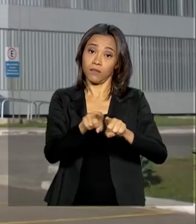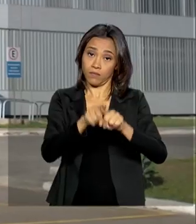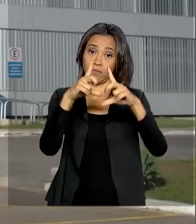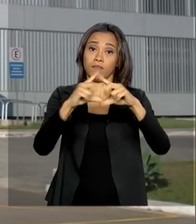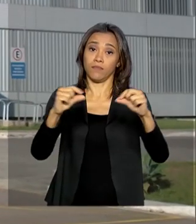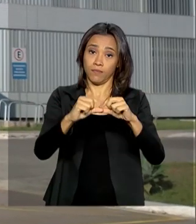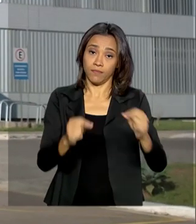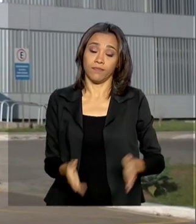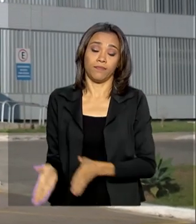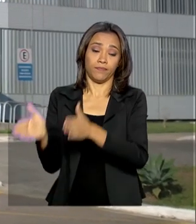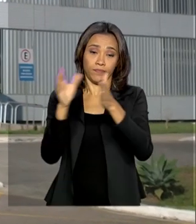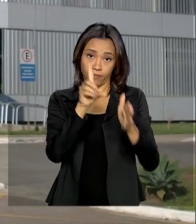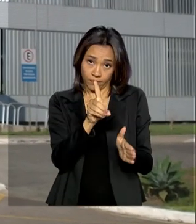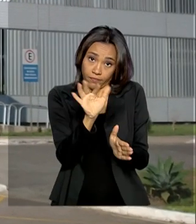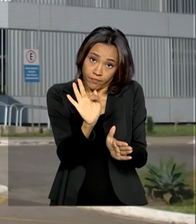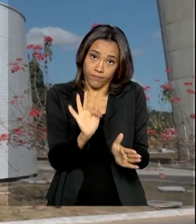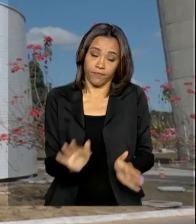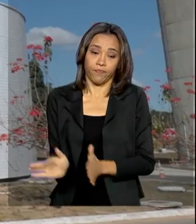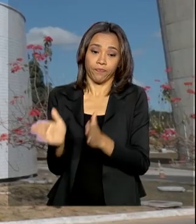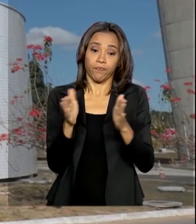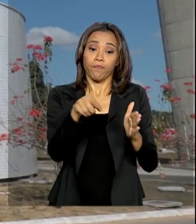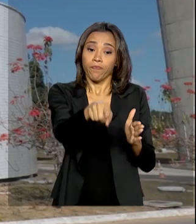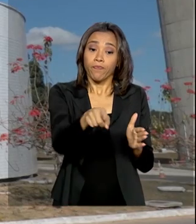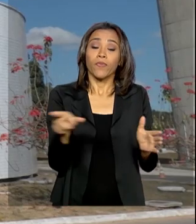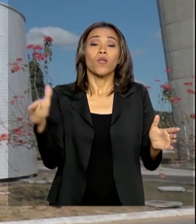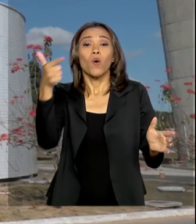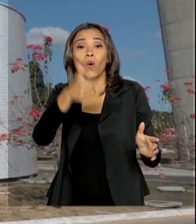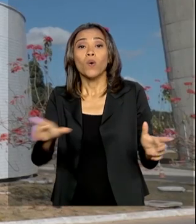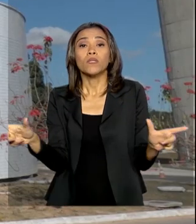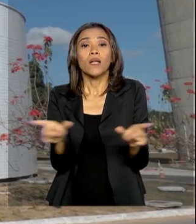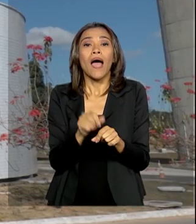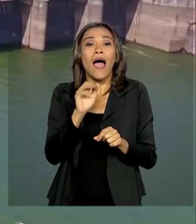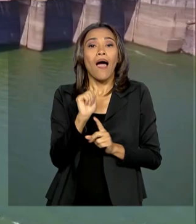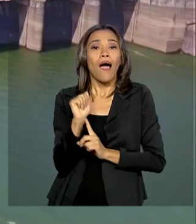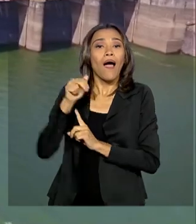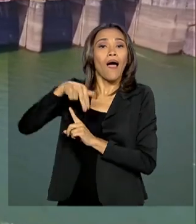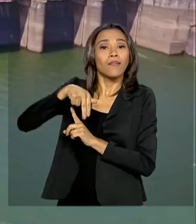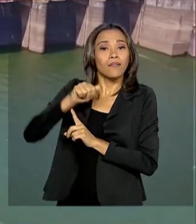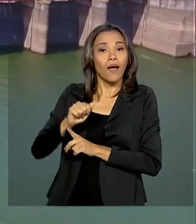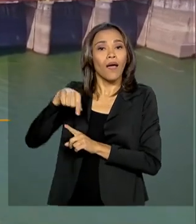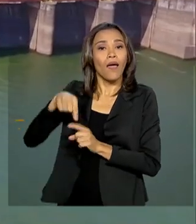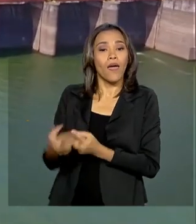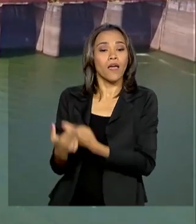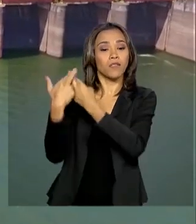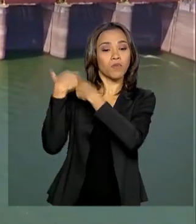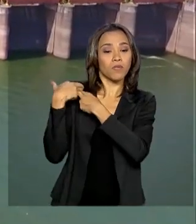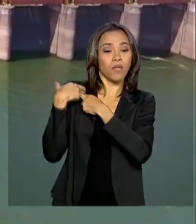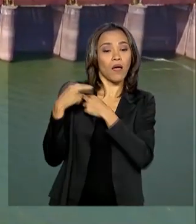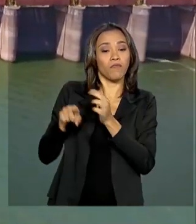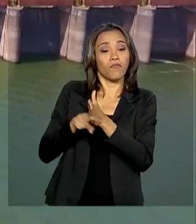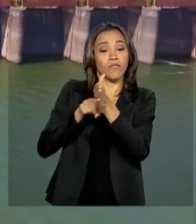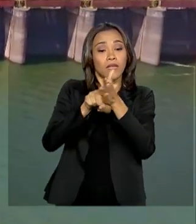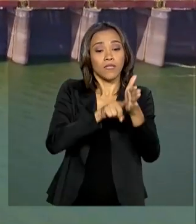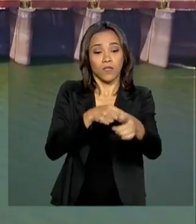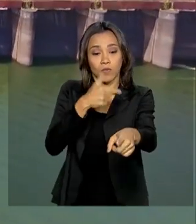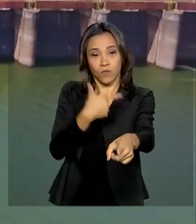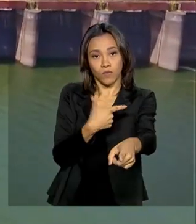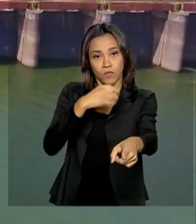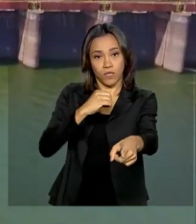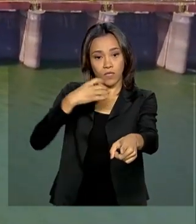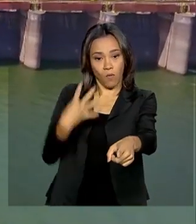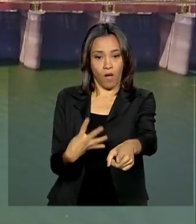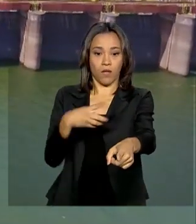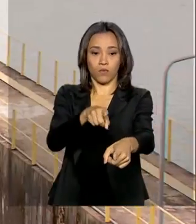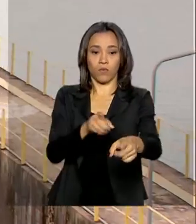Já a Agência Nacional de Águas é responsável pela fiscalização de 204 reservatórios localizados em